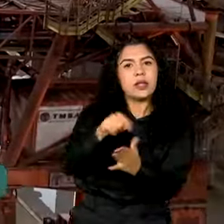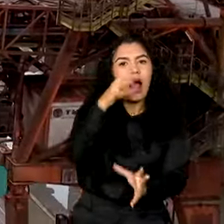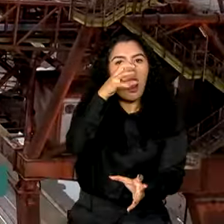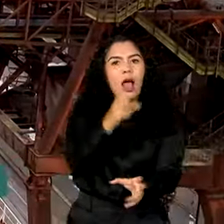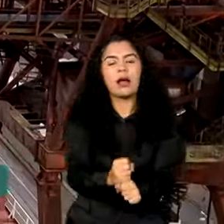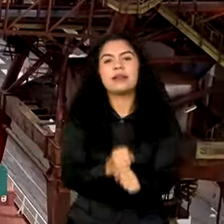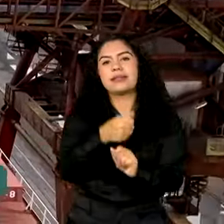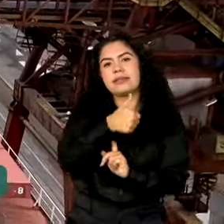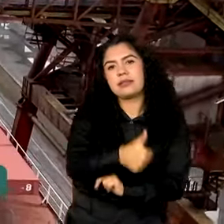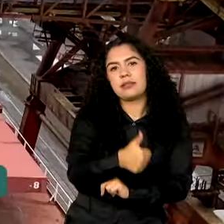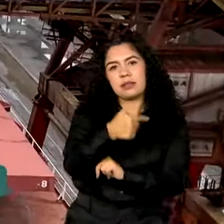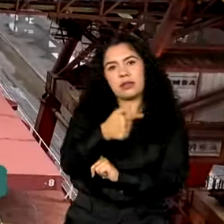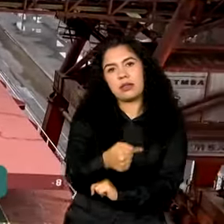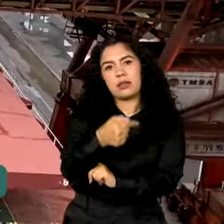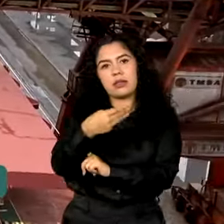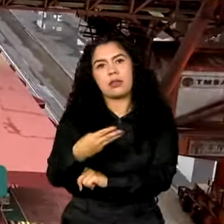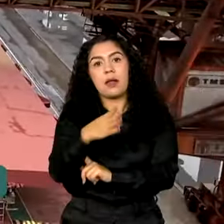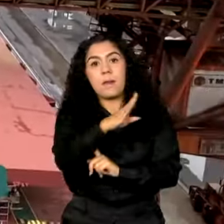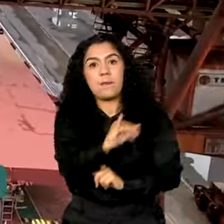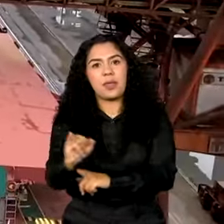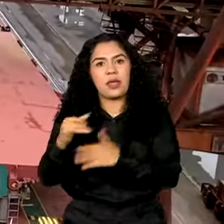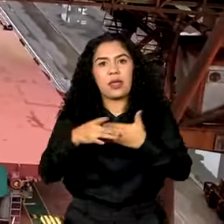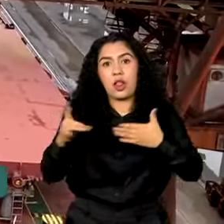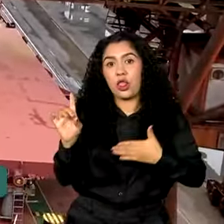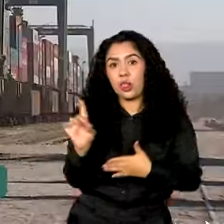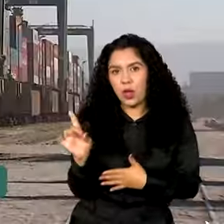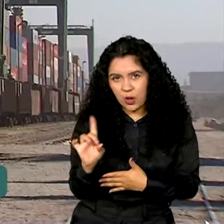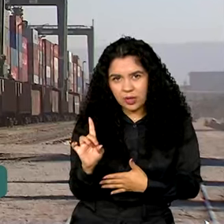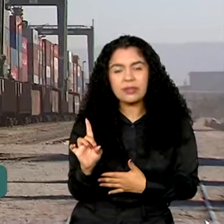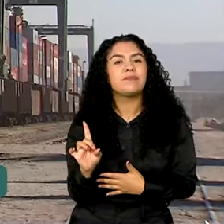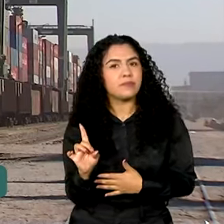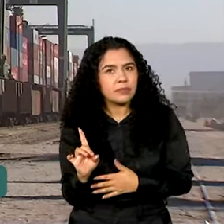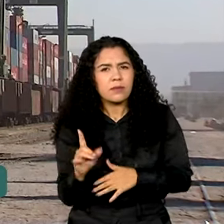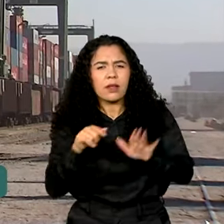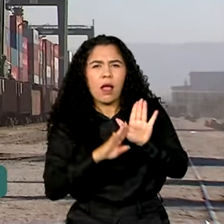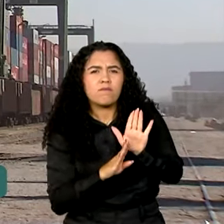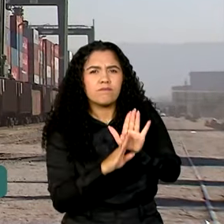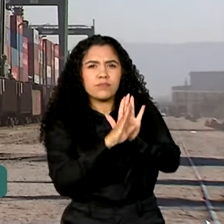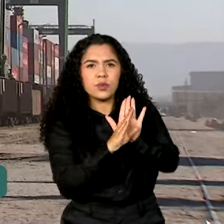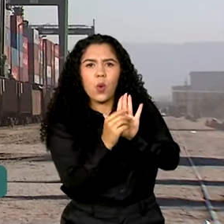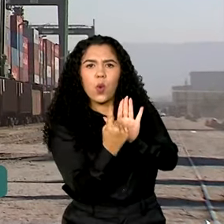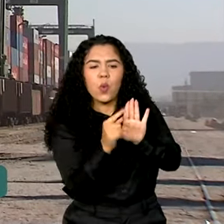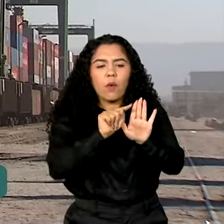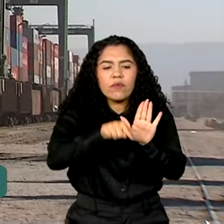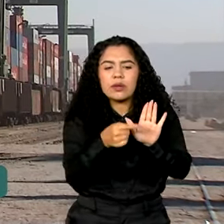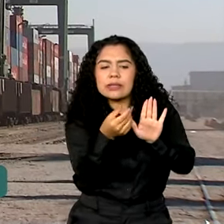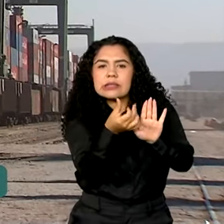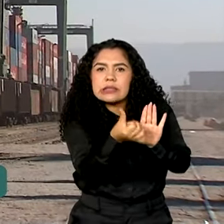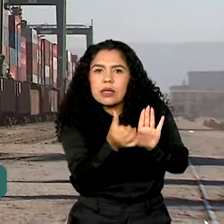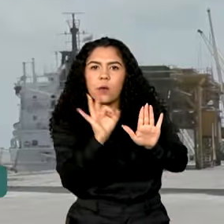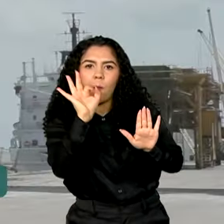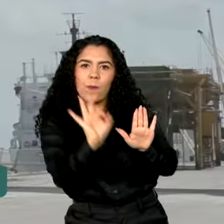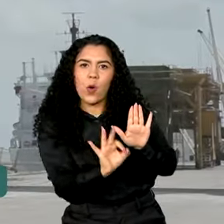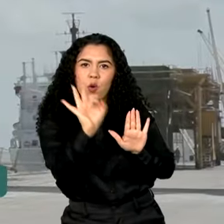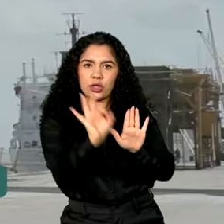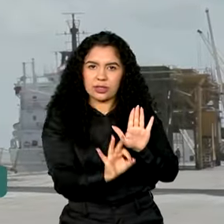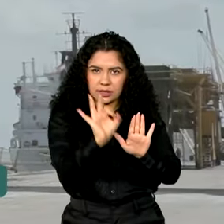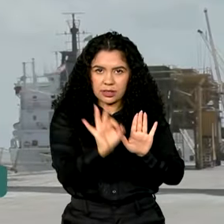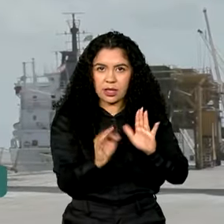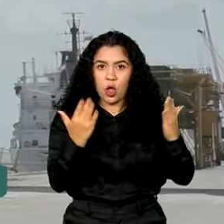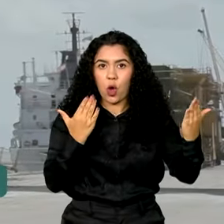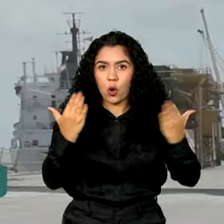173 bilhões de dólares, um aumento de 6,6% sobre